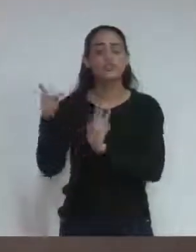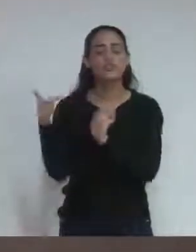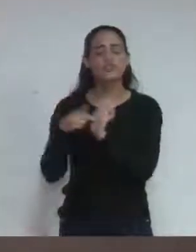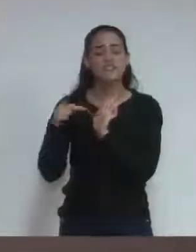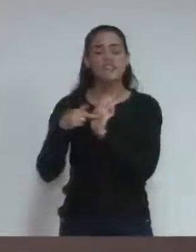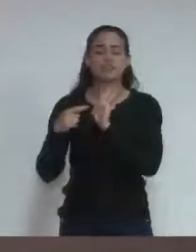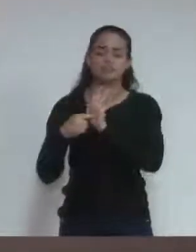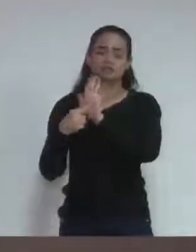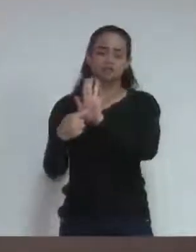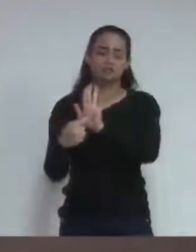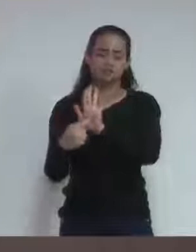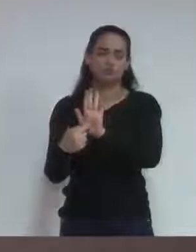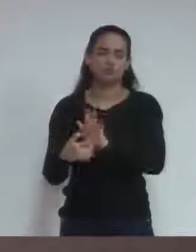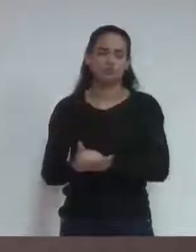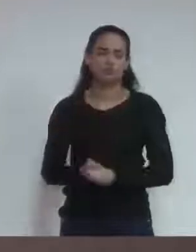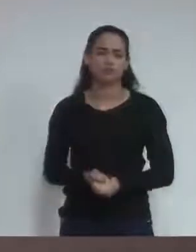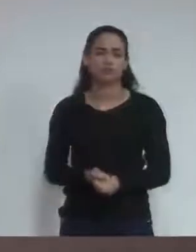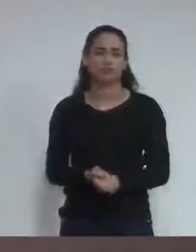E também não dá, né?